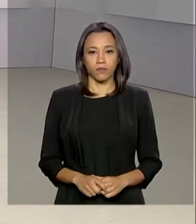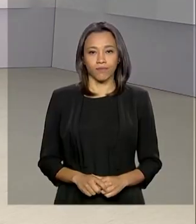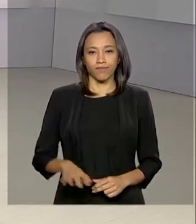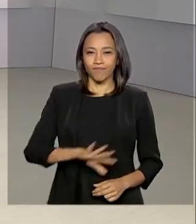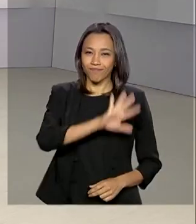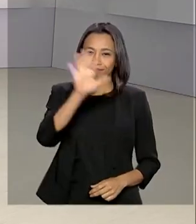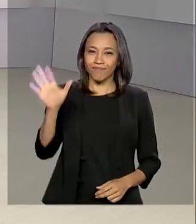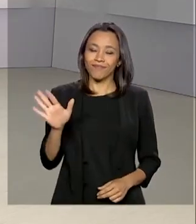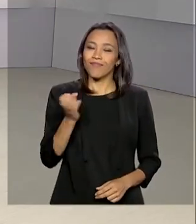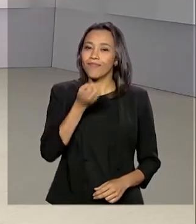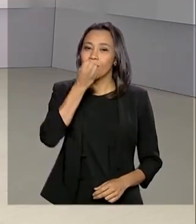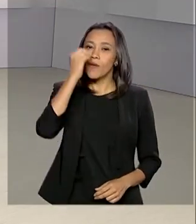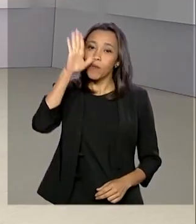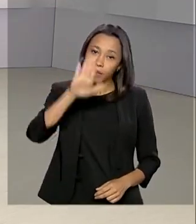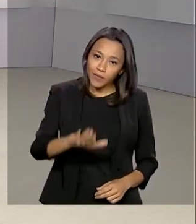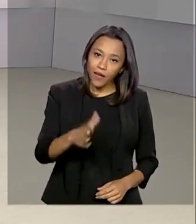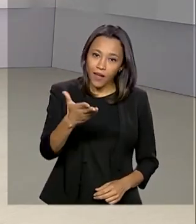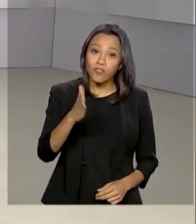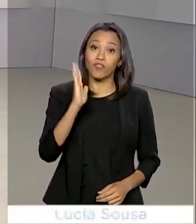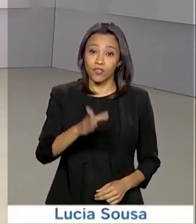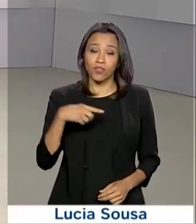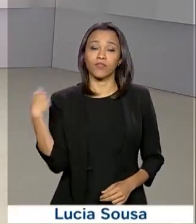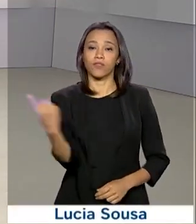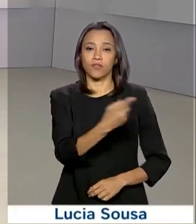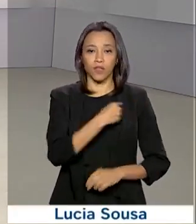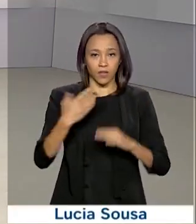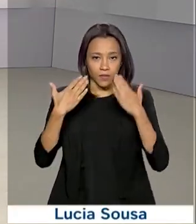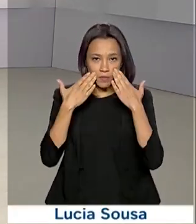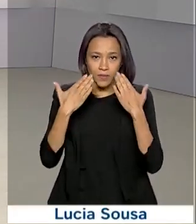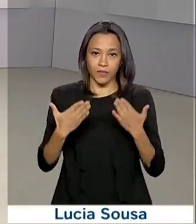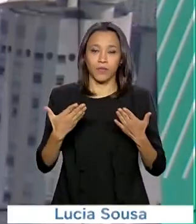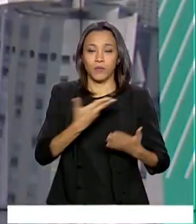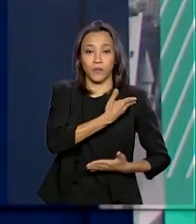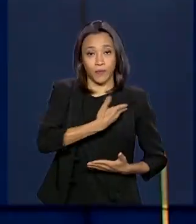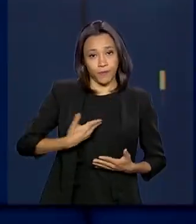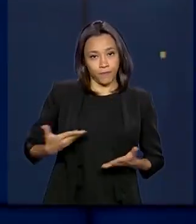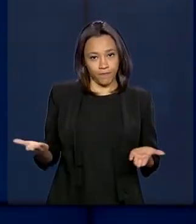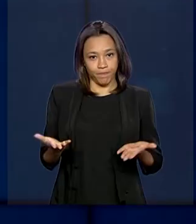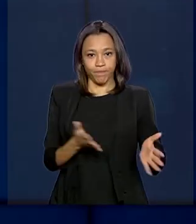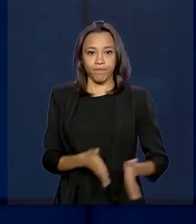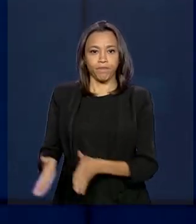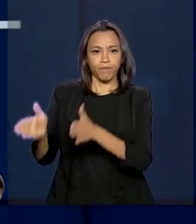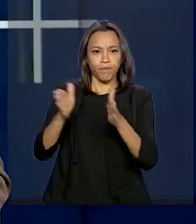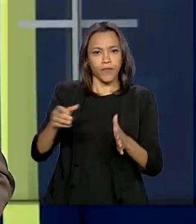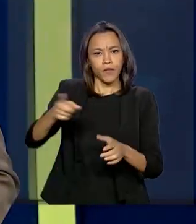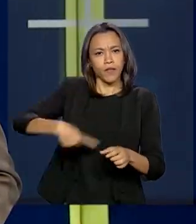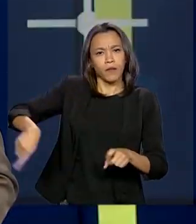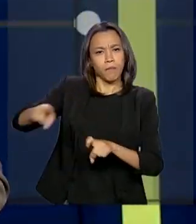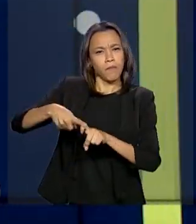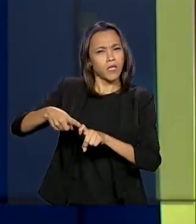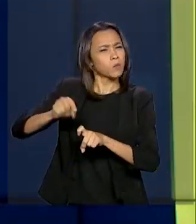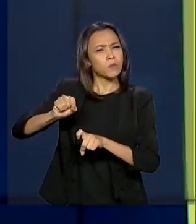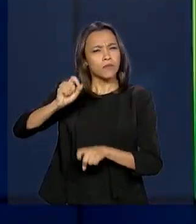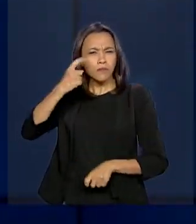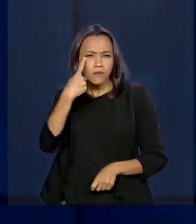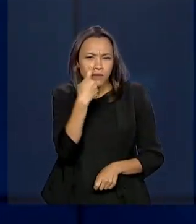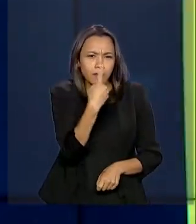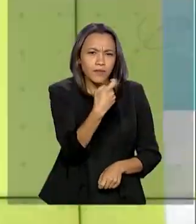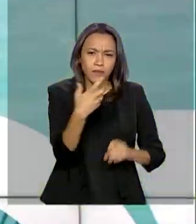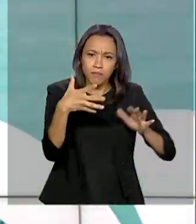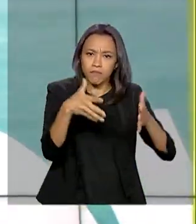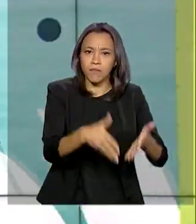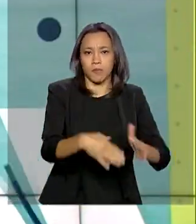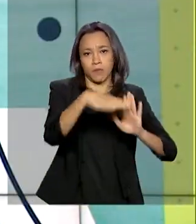Olá, boa tarde para você. Já estamos no ar com mais um governo agora. Médicos interessados em ingressar no programa